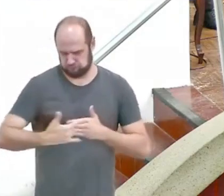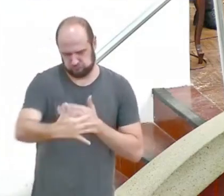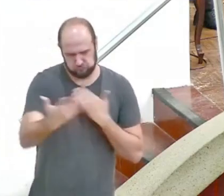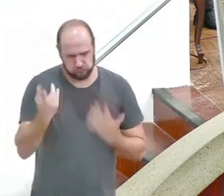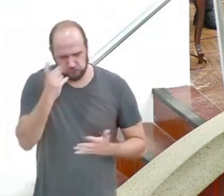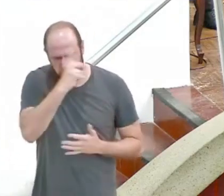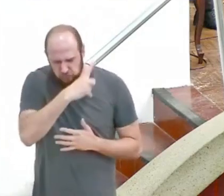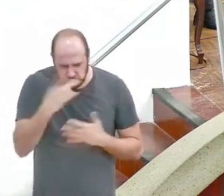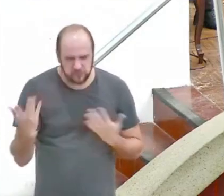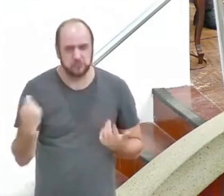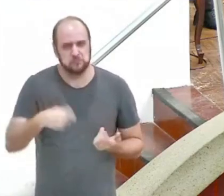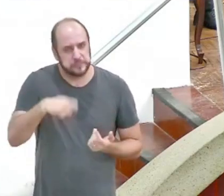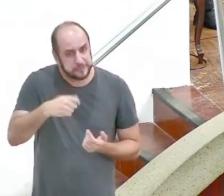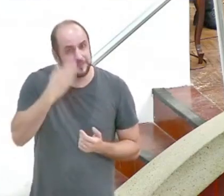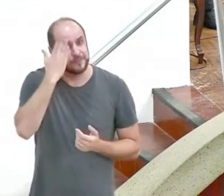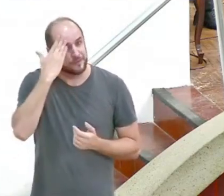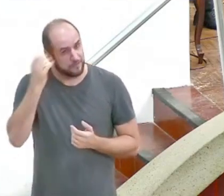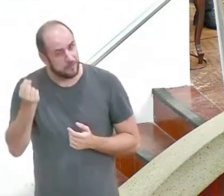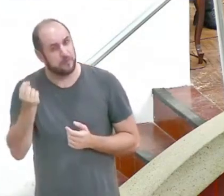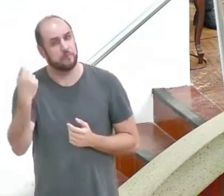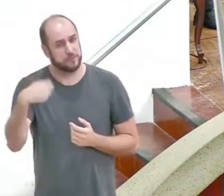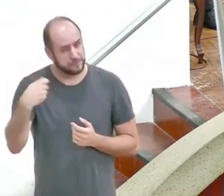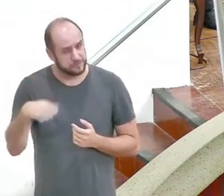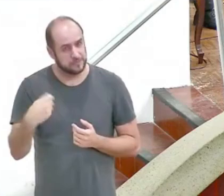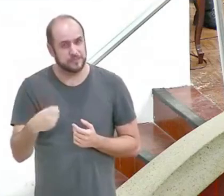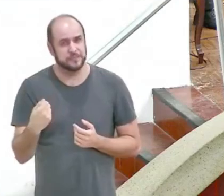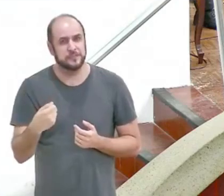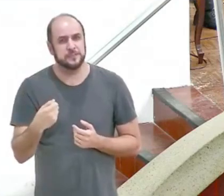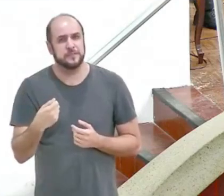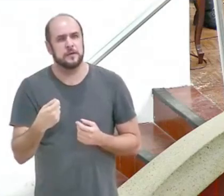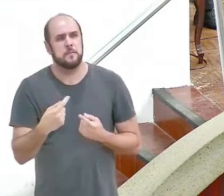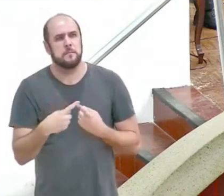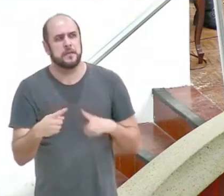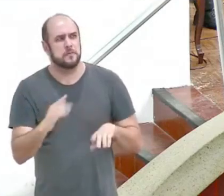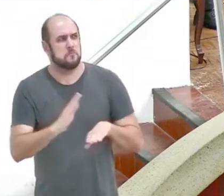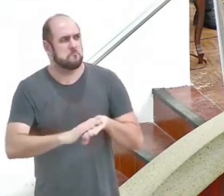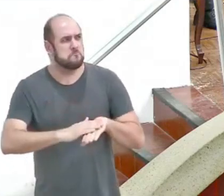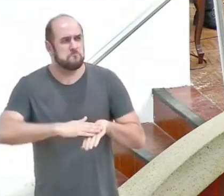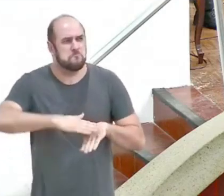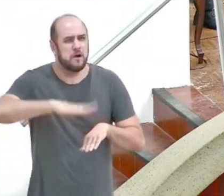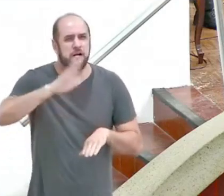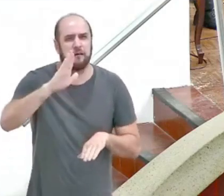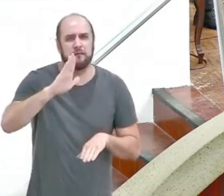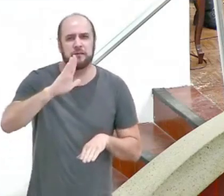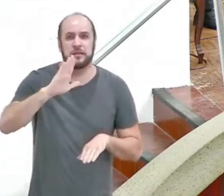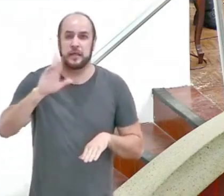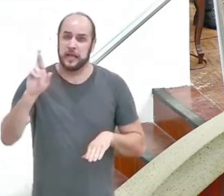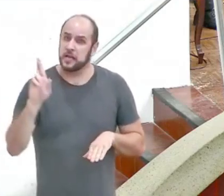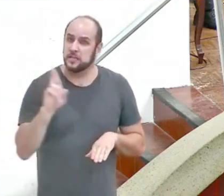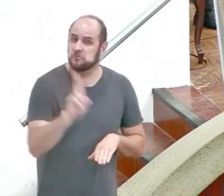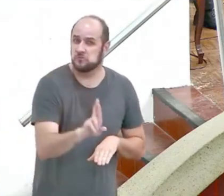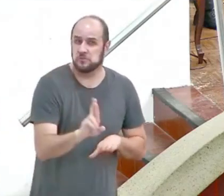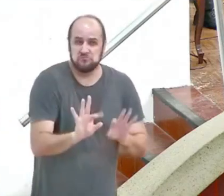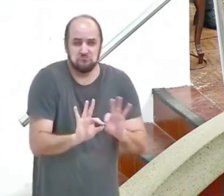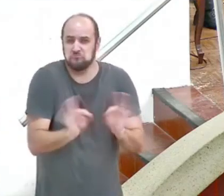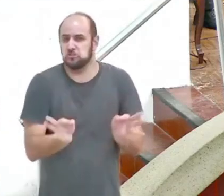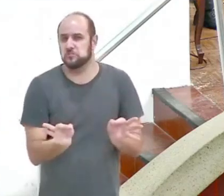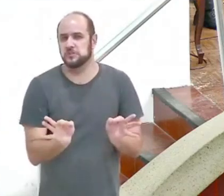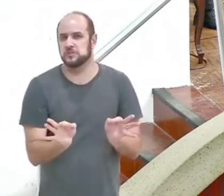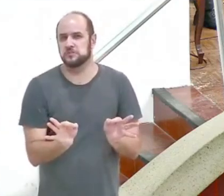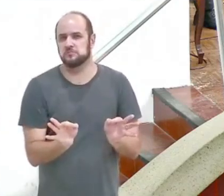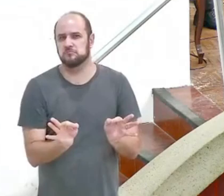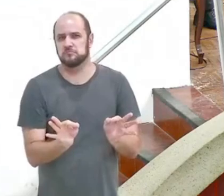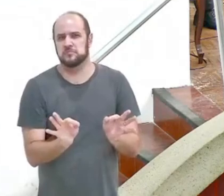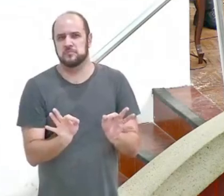exijam muita sabedoria, grande parte delas, talvez até a maioria, seja respondida com muita simplicidade,